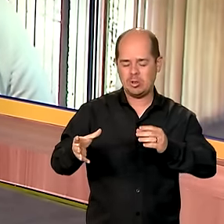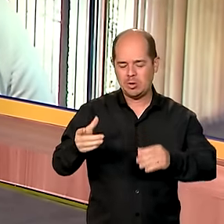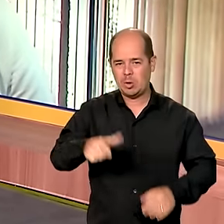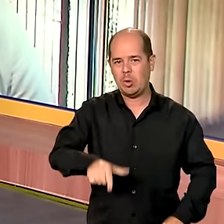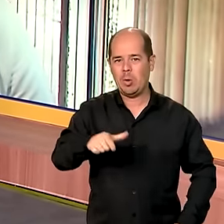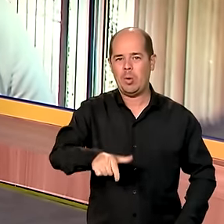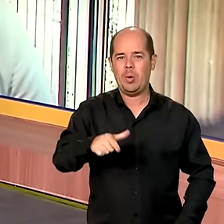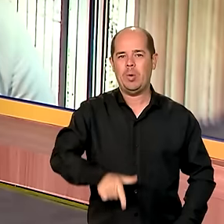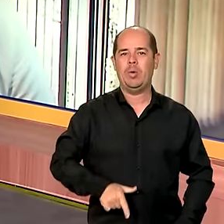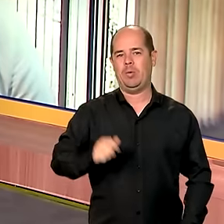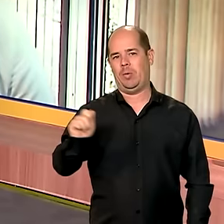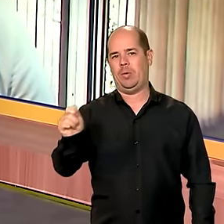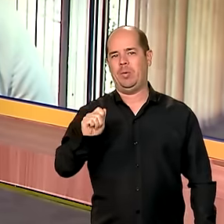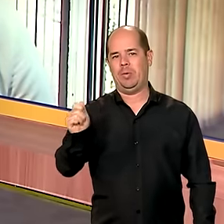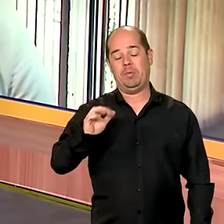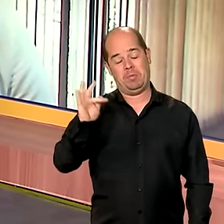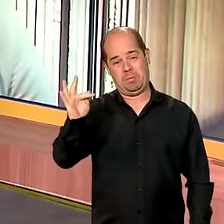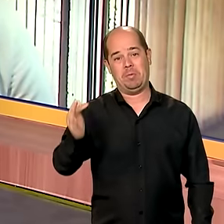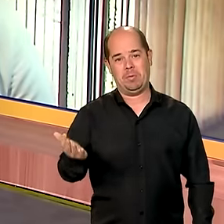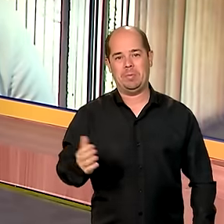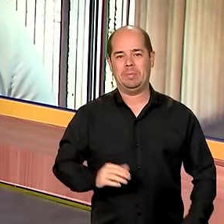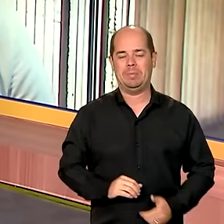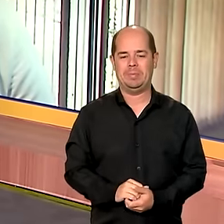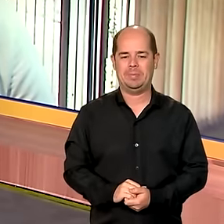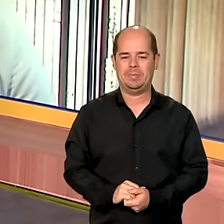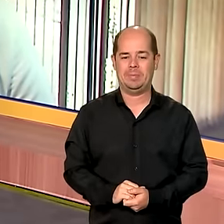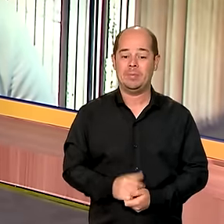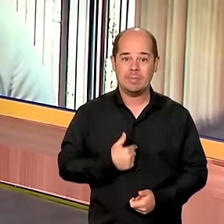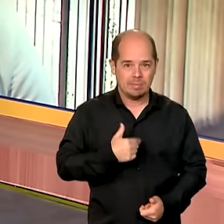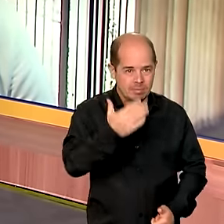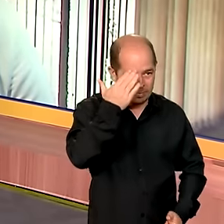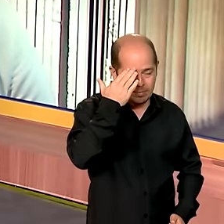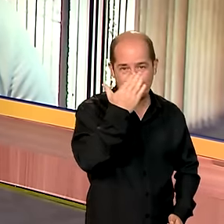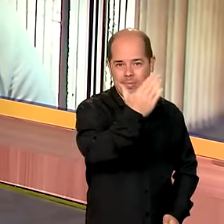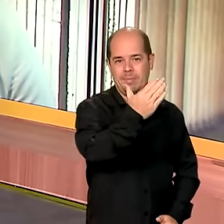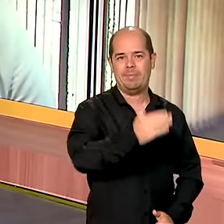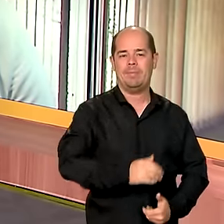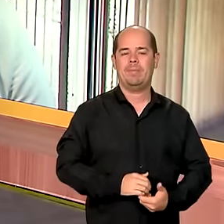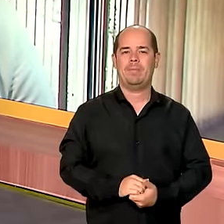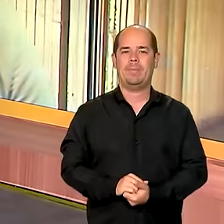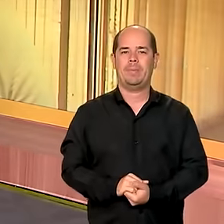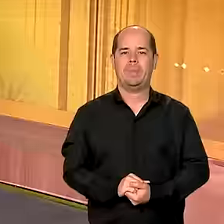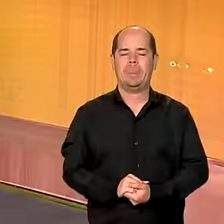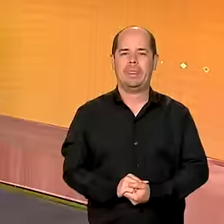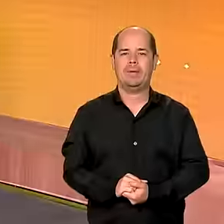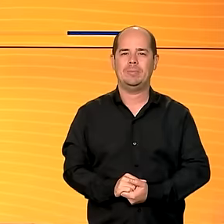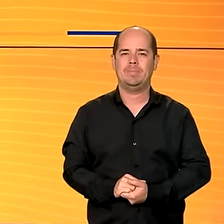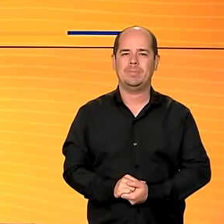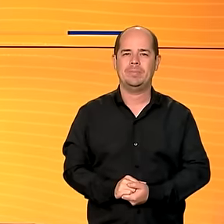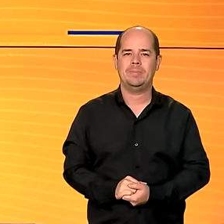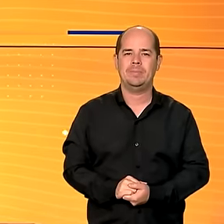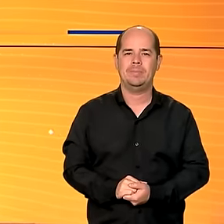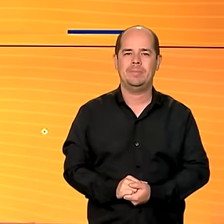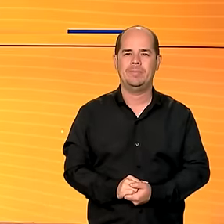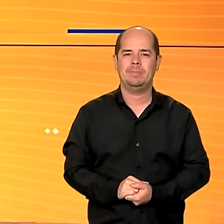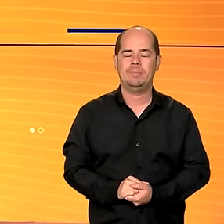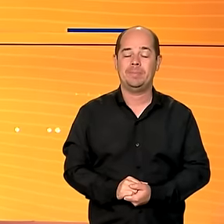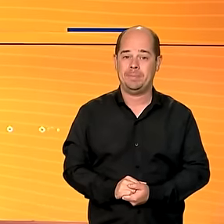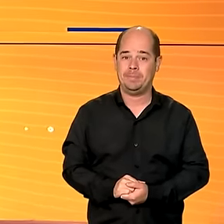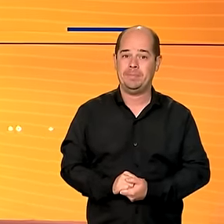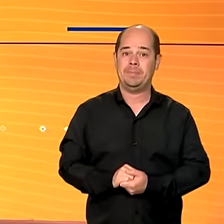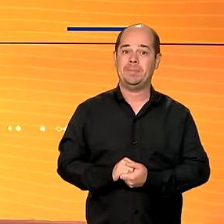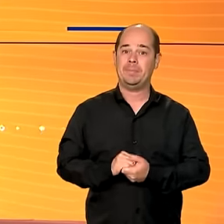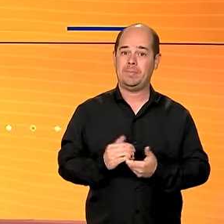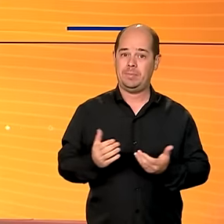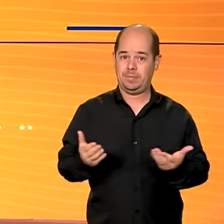Eu agradeço a oportunidade, nos colocamos à disposição aqui. Muito obrigado. Obrigada, bom dia. E vamos falar